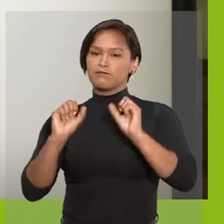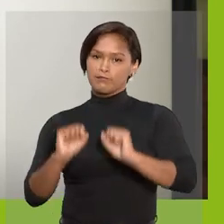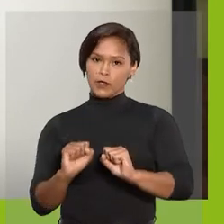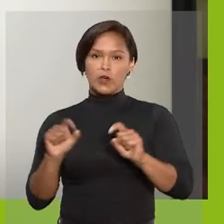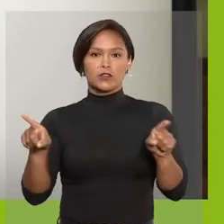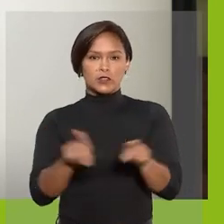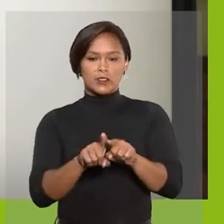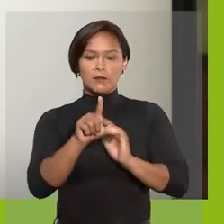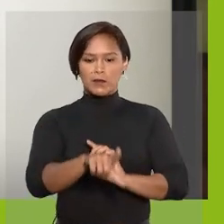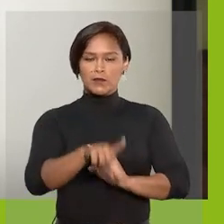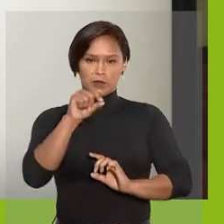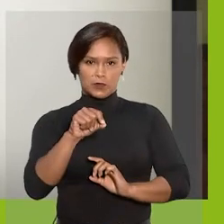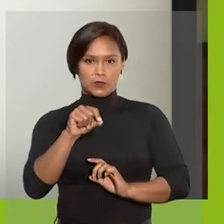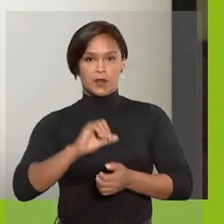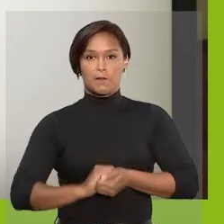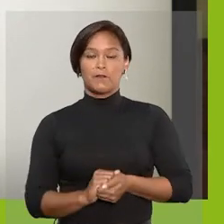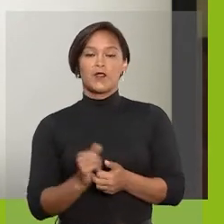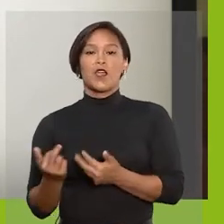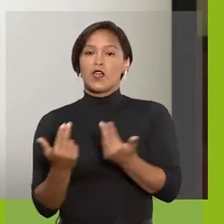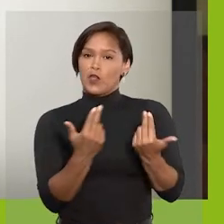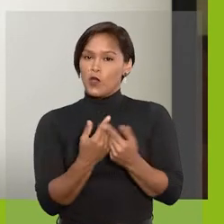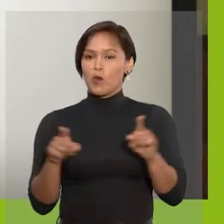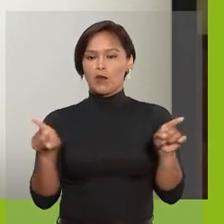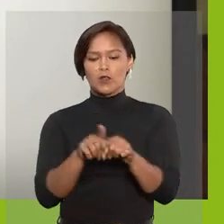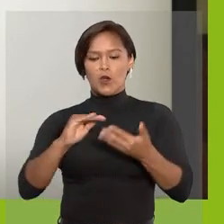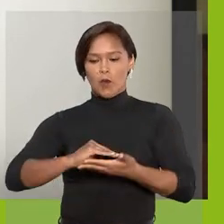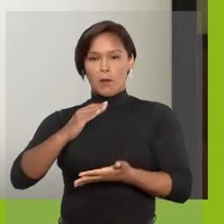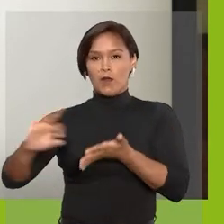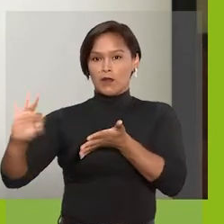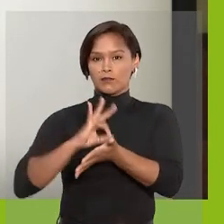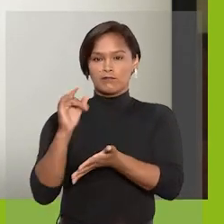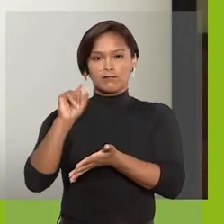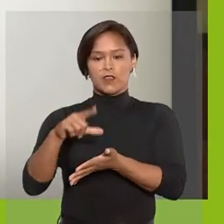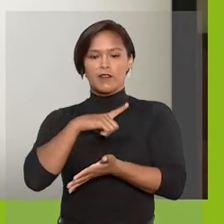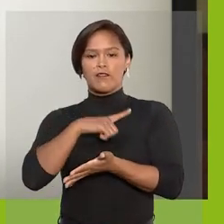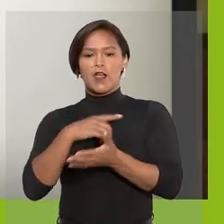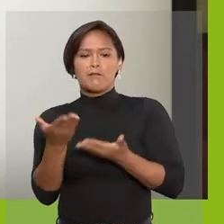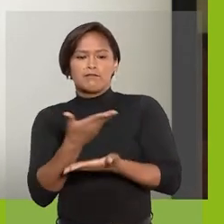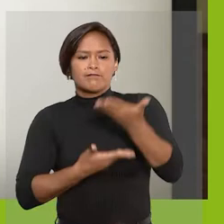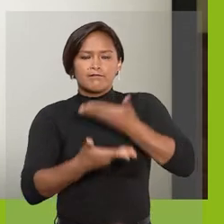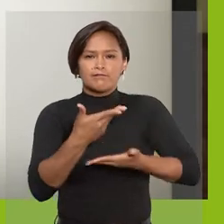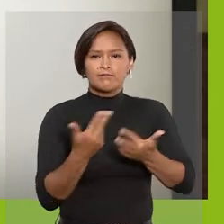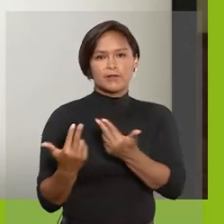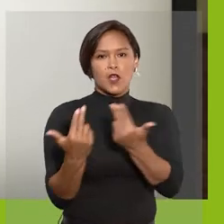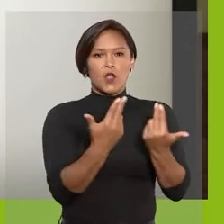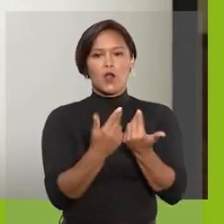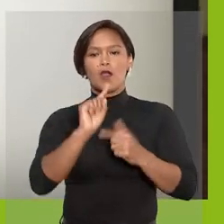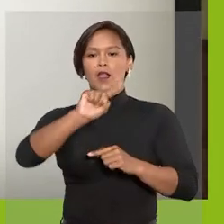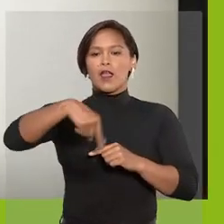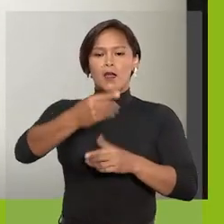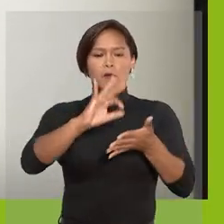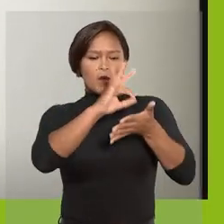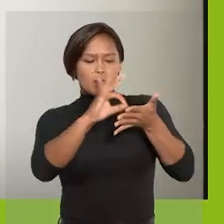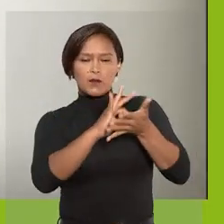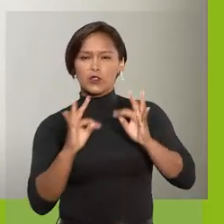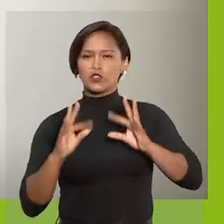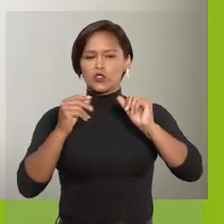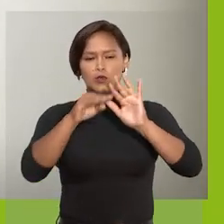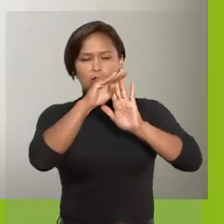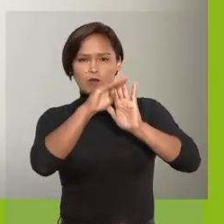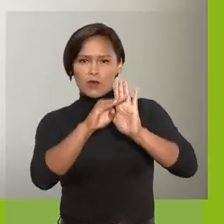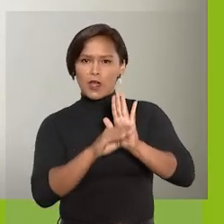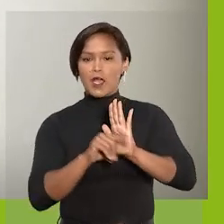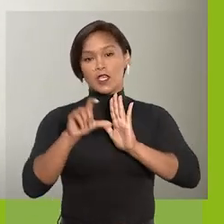você pode selecioná-lo. Desta forma, o seu bloco de assinatura fará parte dele. Após o preenchimento dos campos,